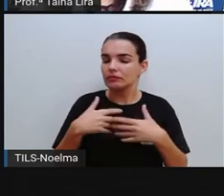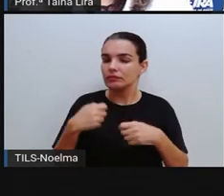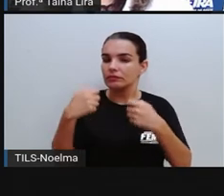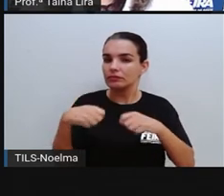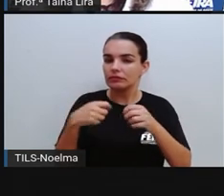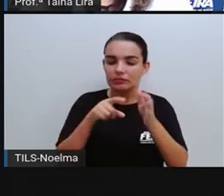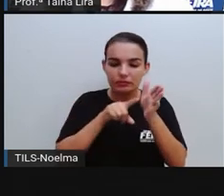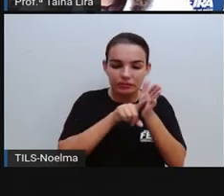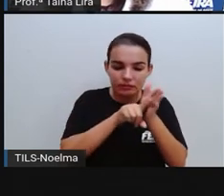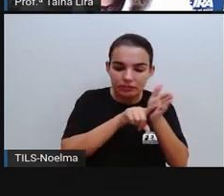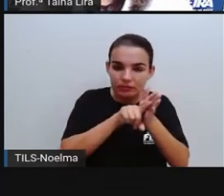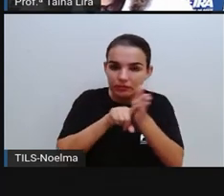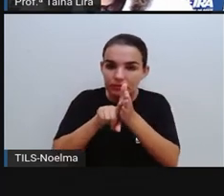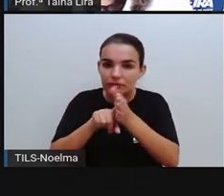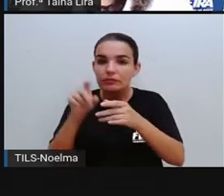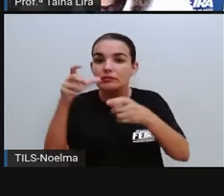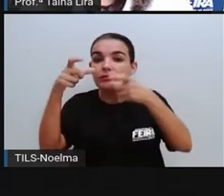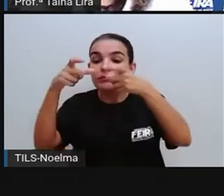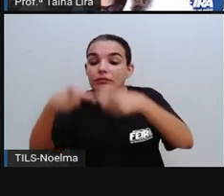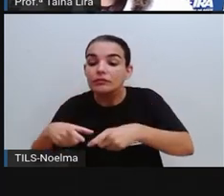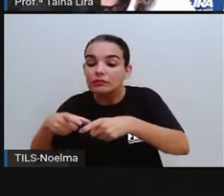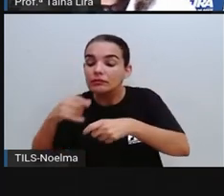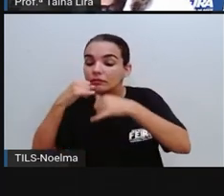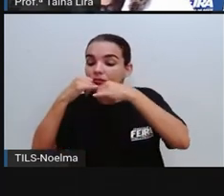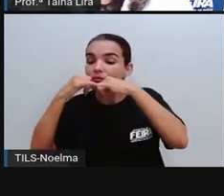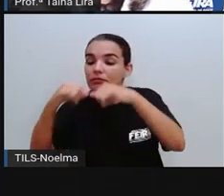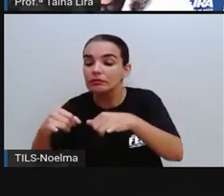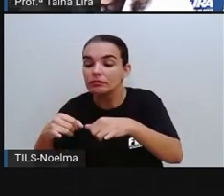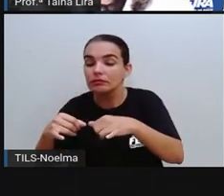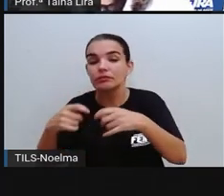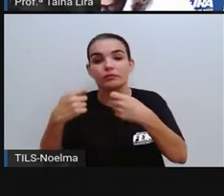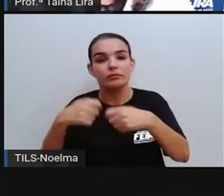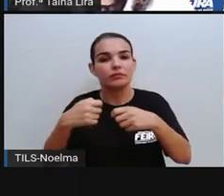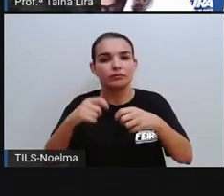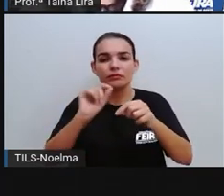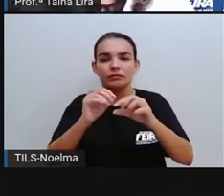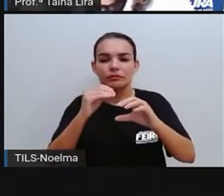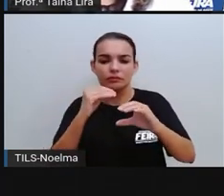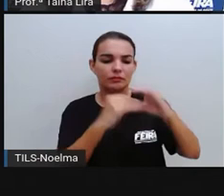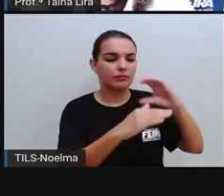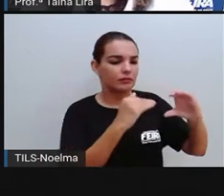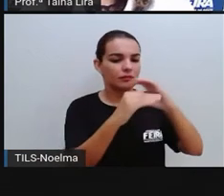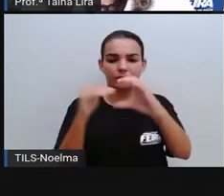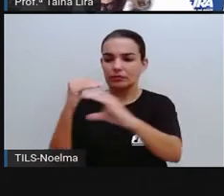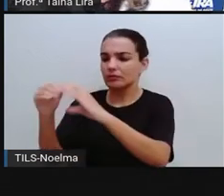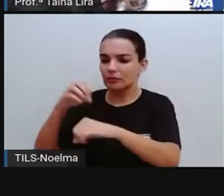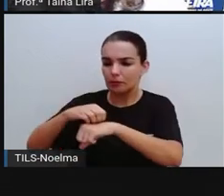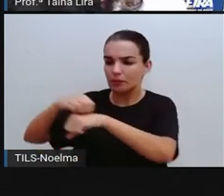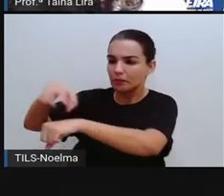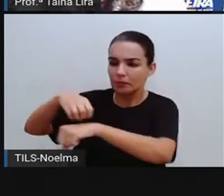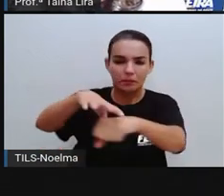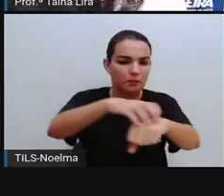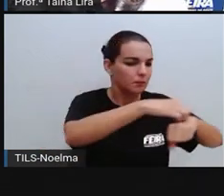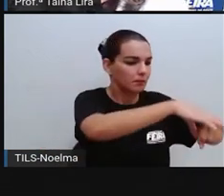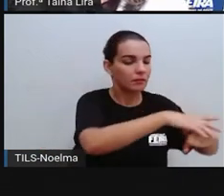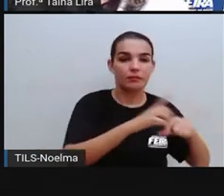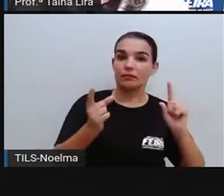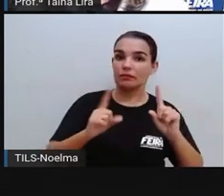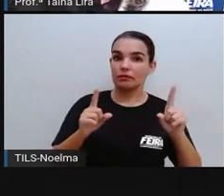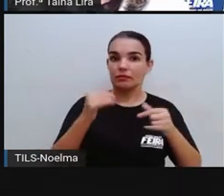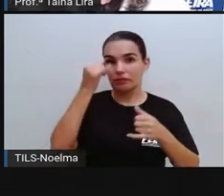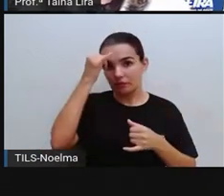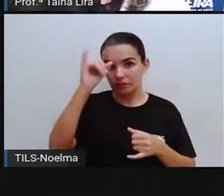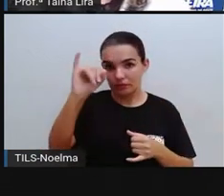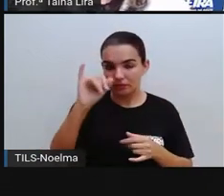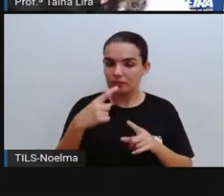confiáveis e não repassar aquilo que não temos certeza se é verdade ou não. Pró, mas por que é tão